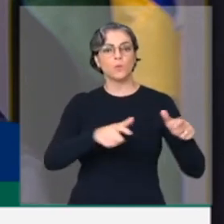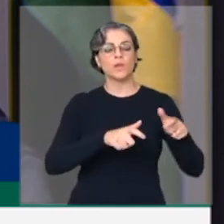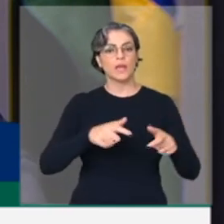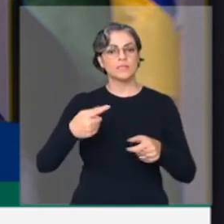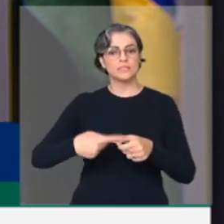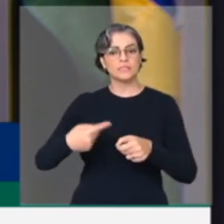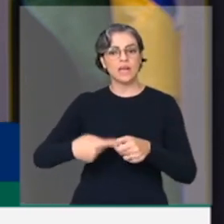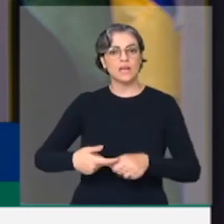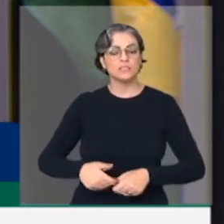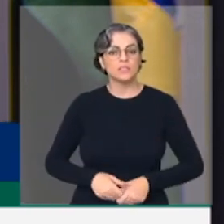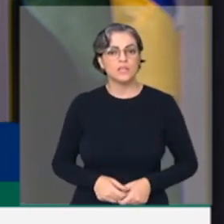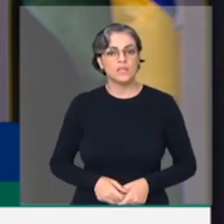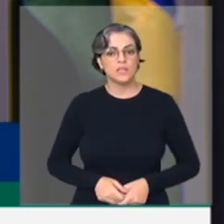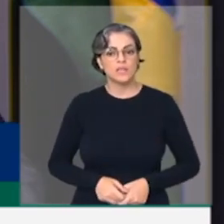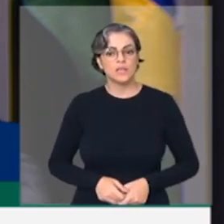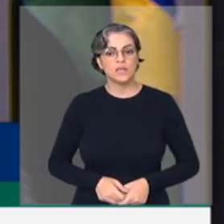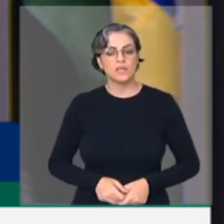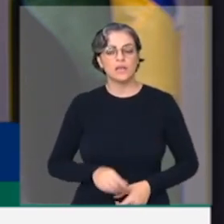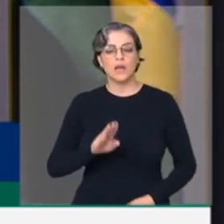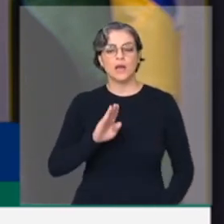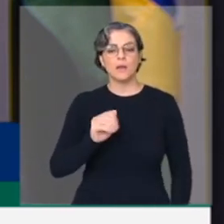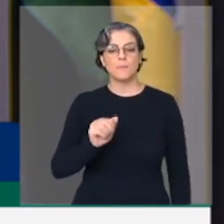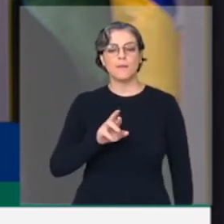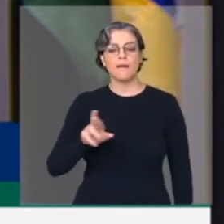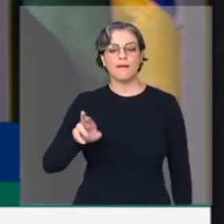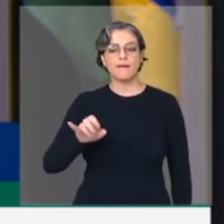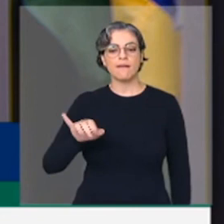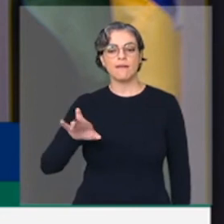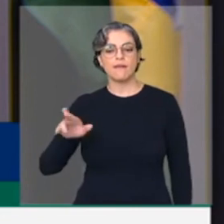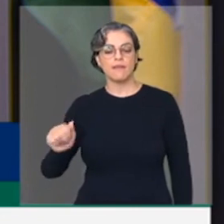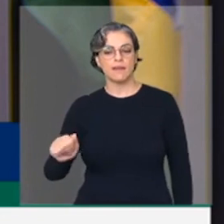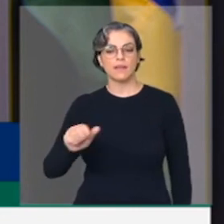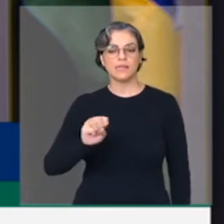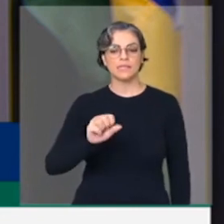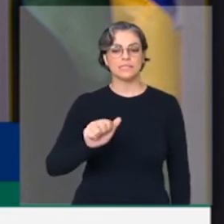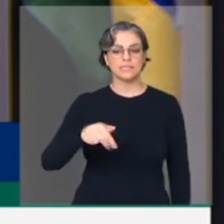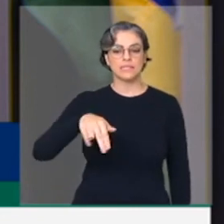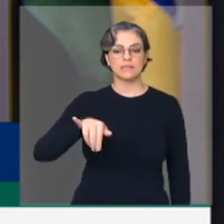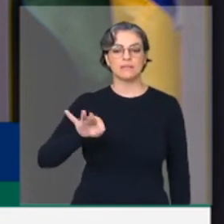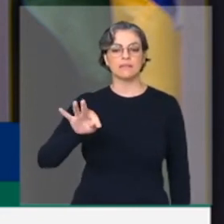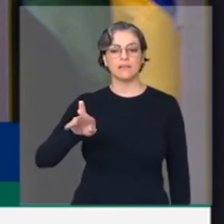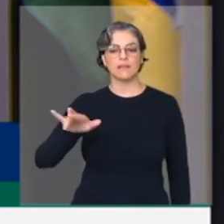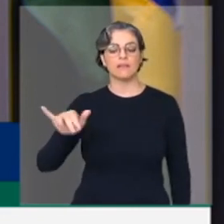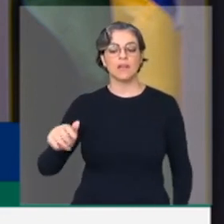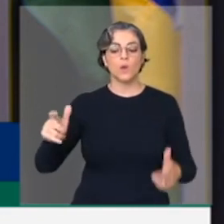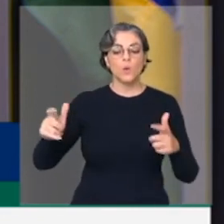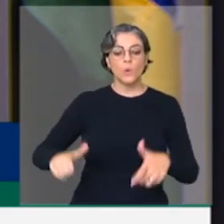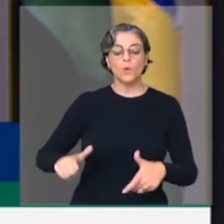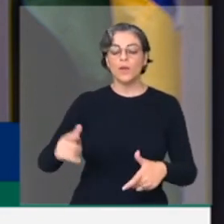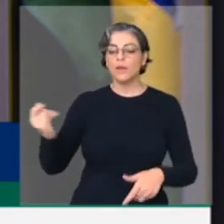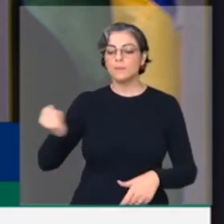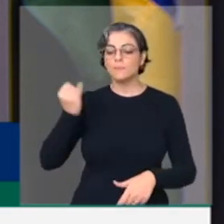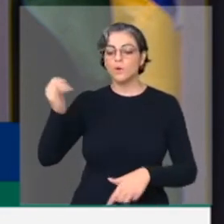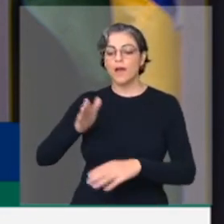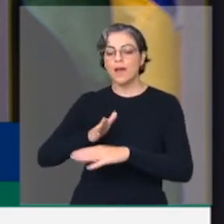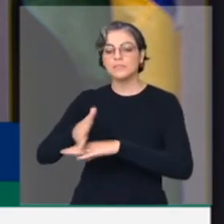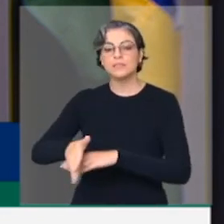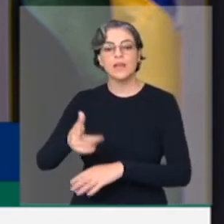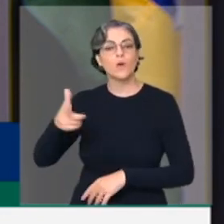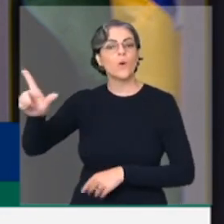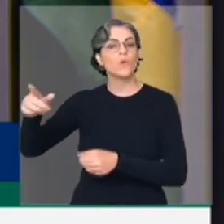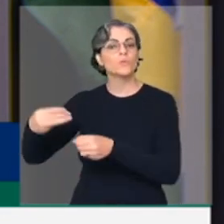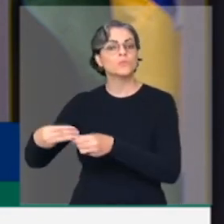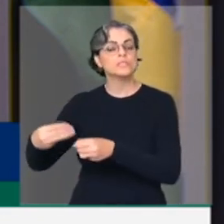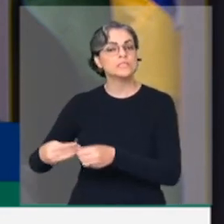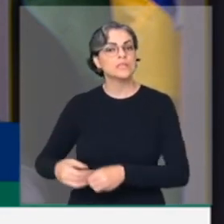Niterói. Essas barreiras sanitárias estão sendo colocadas em locais estratégicos que dão acesso para outros municípios. Outros